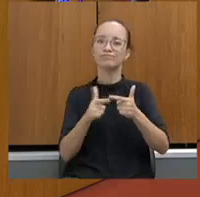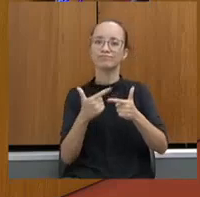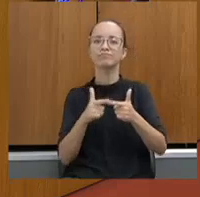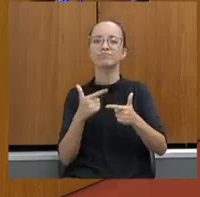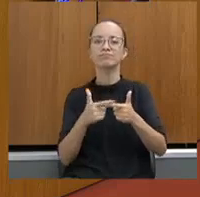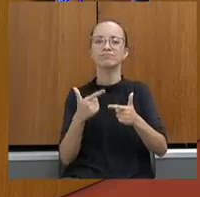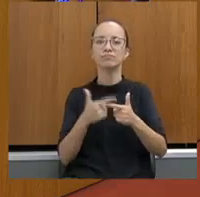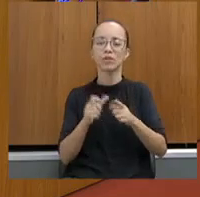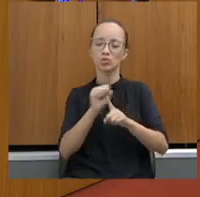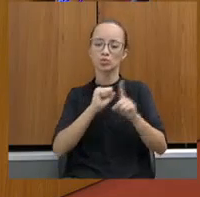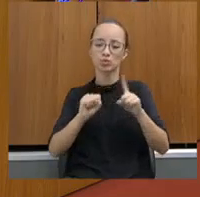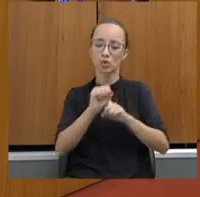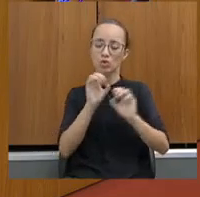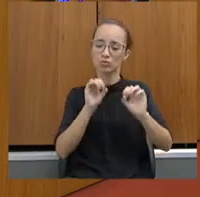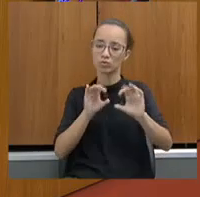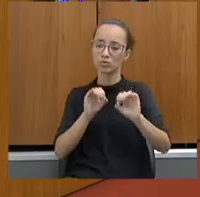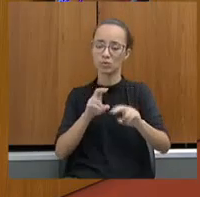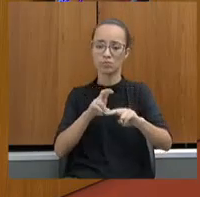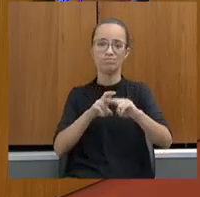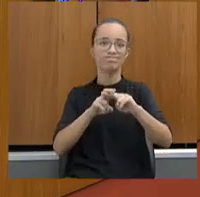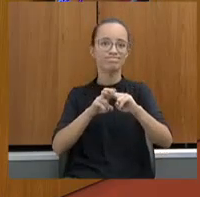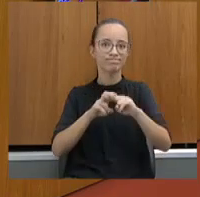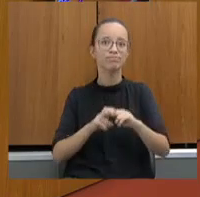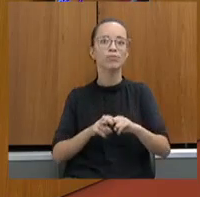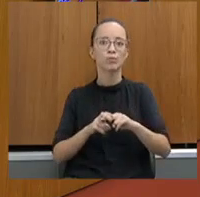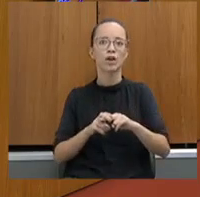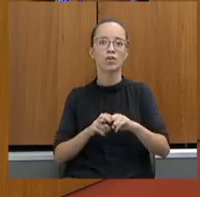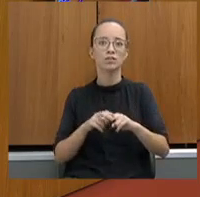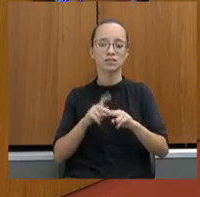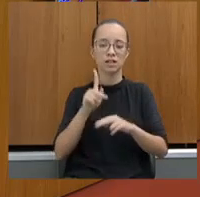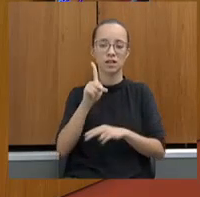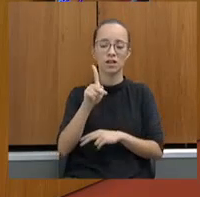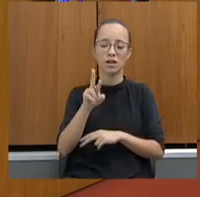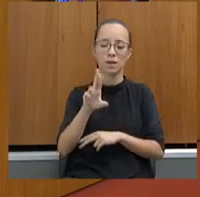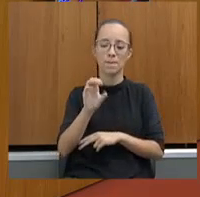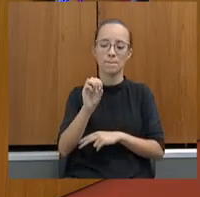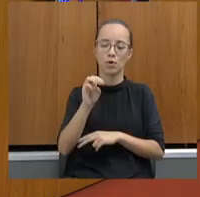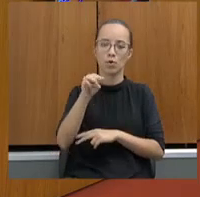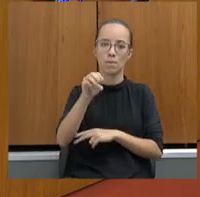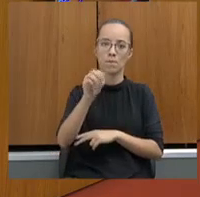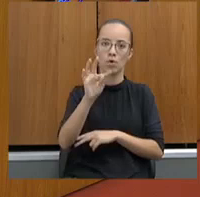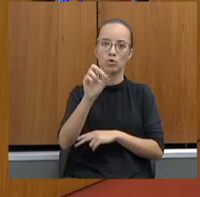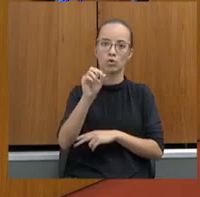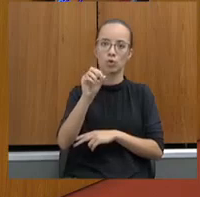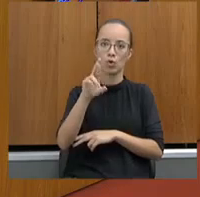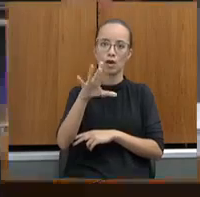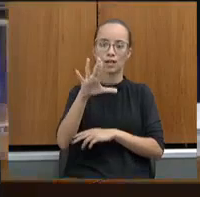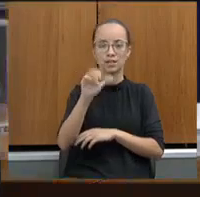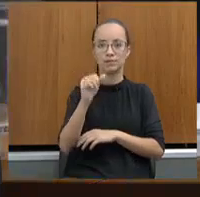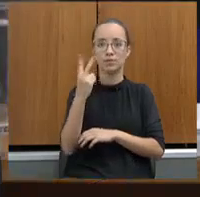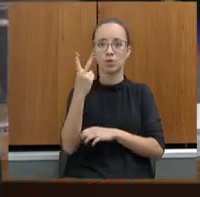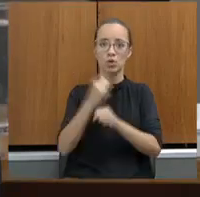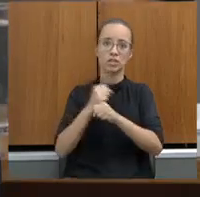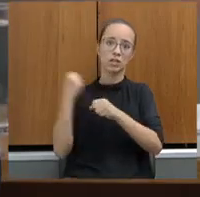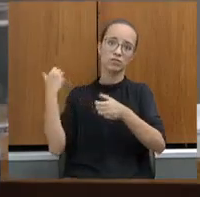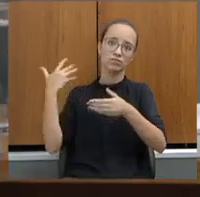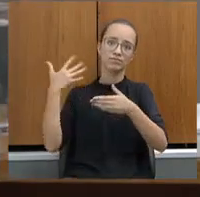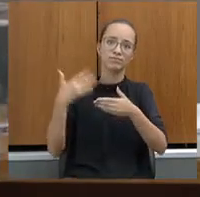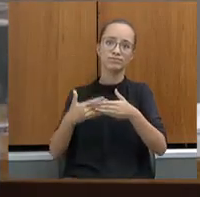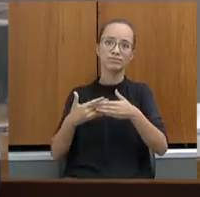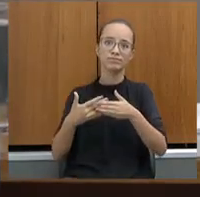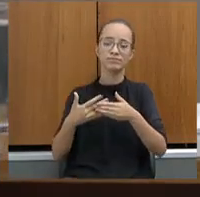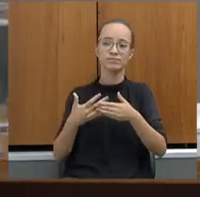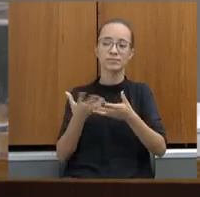do sócio-educativo, principalmente por conta especificamente dessa promotoria. Só porque, se eu tenho ideia, em dois anos, a Soaz recebeu em torno de